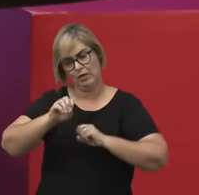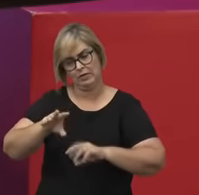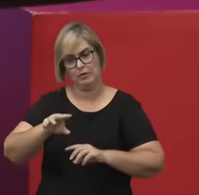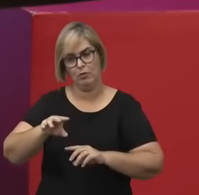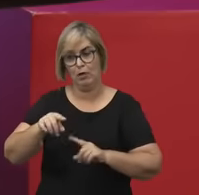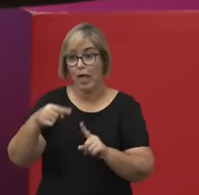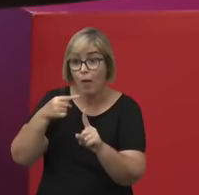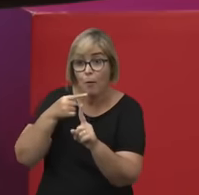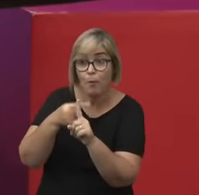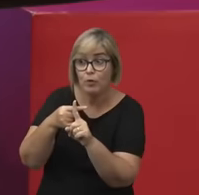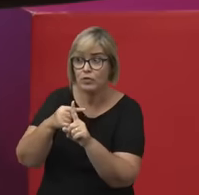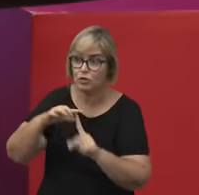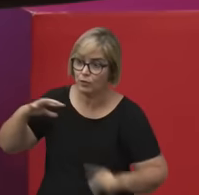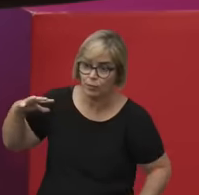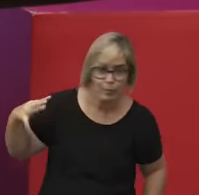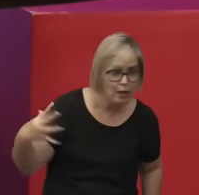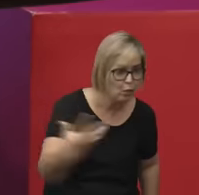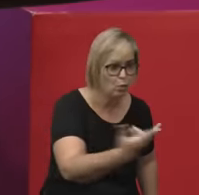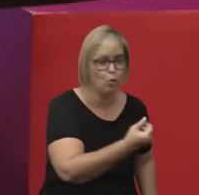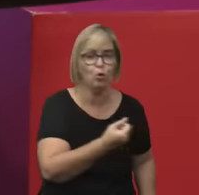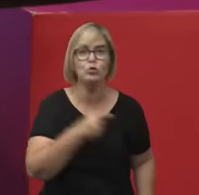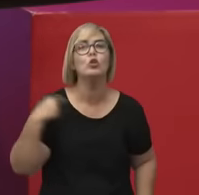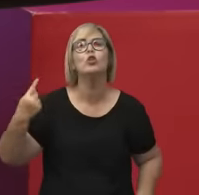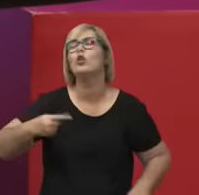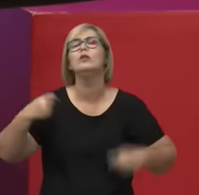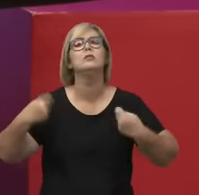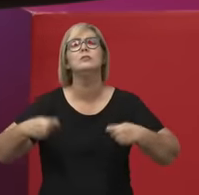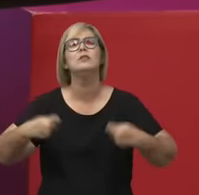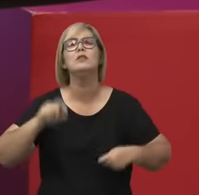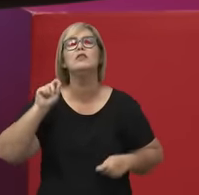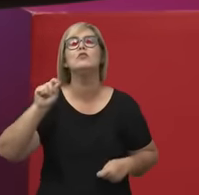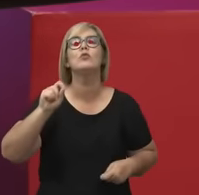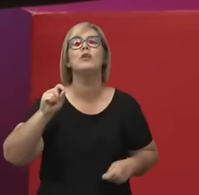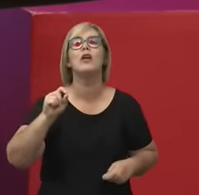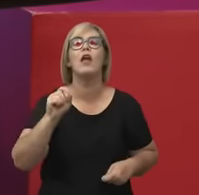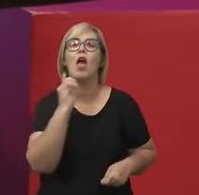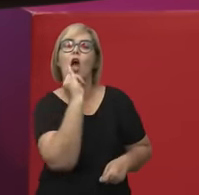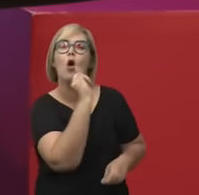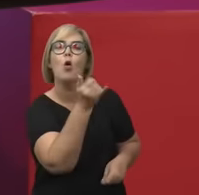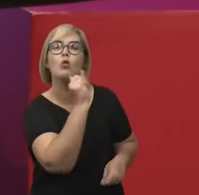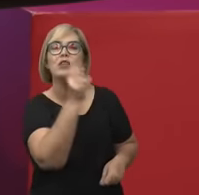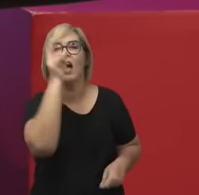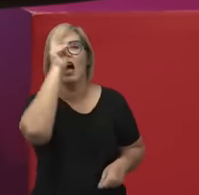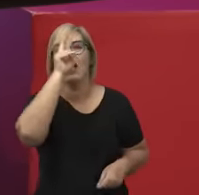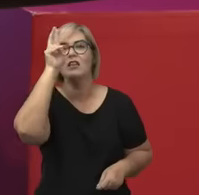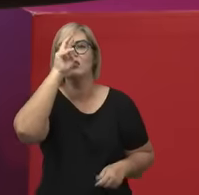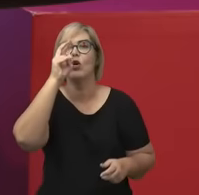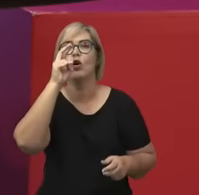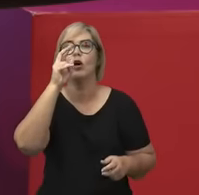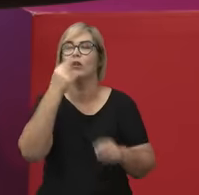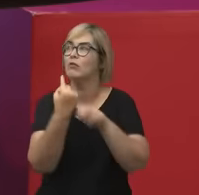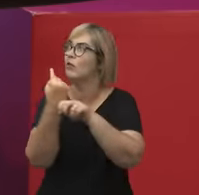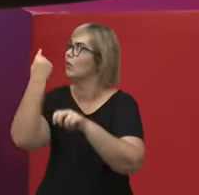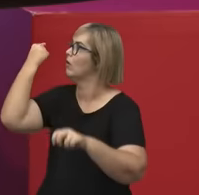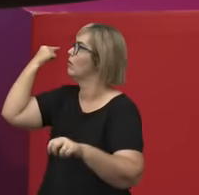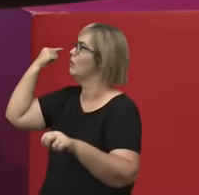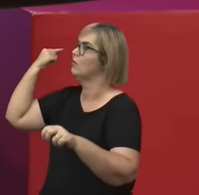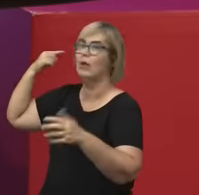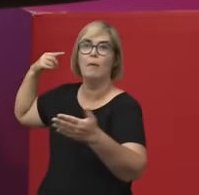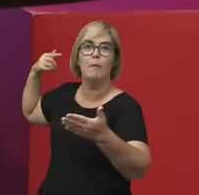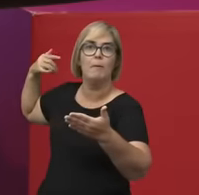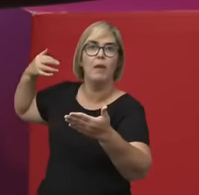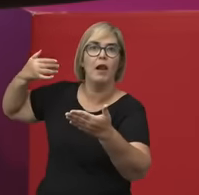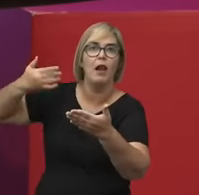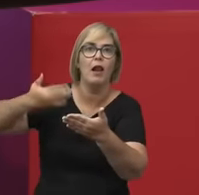que ela fale a história de todos nós. A gente precisa que ela ajude a formar